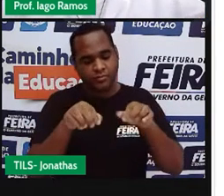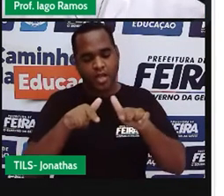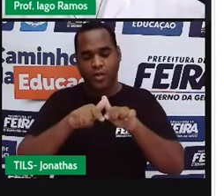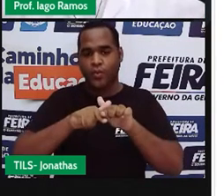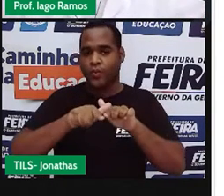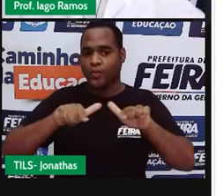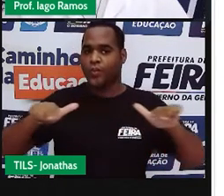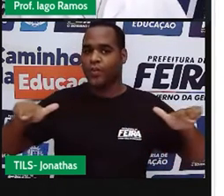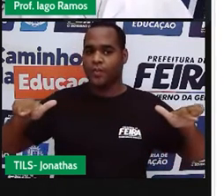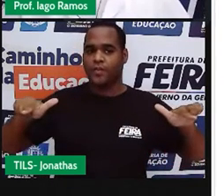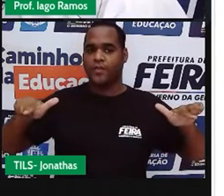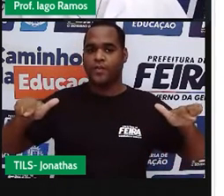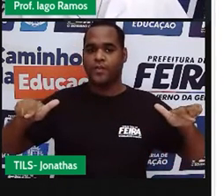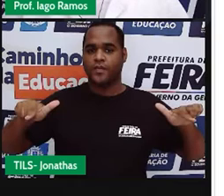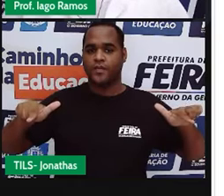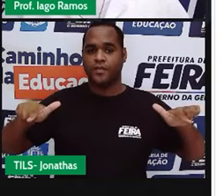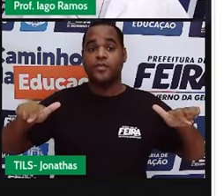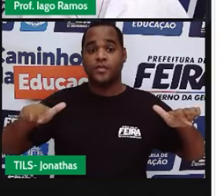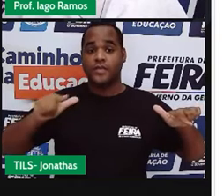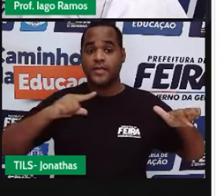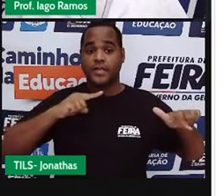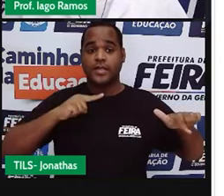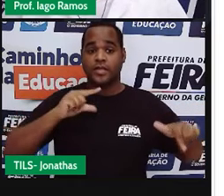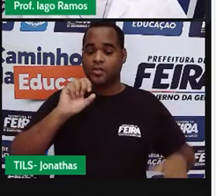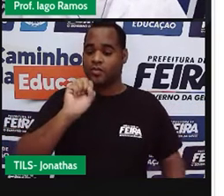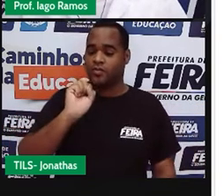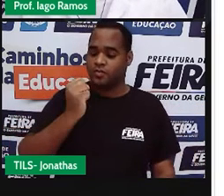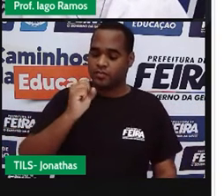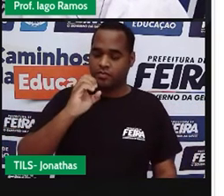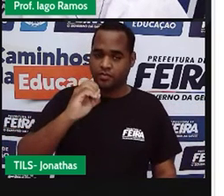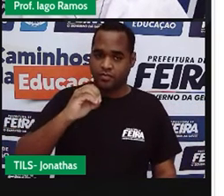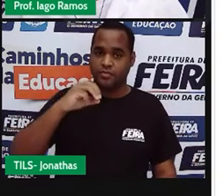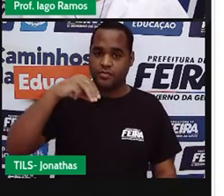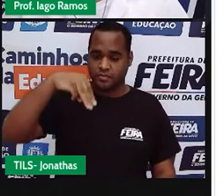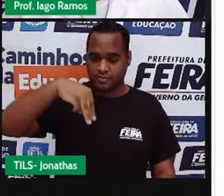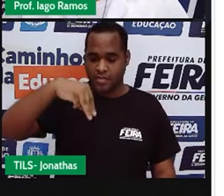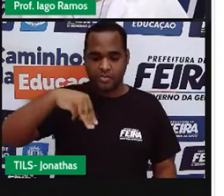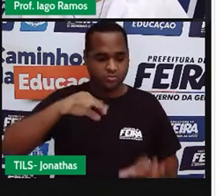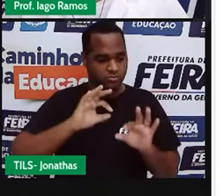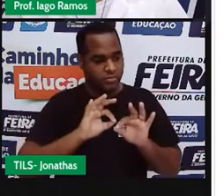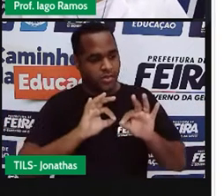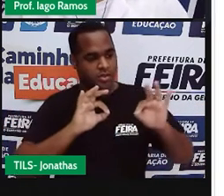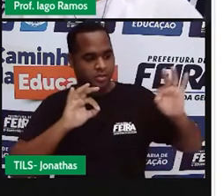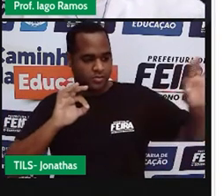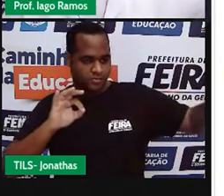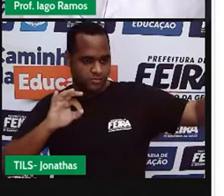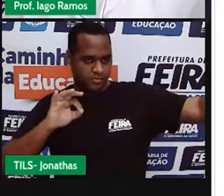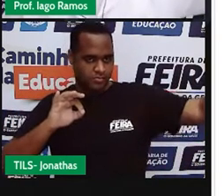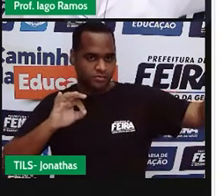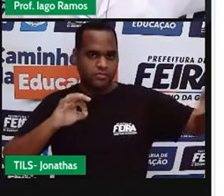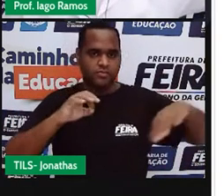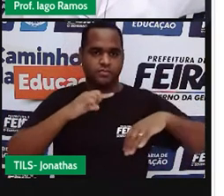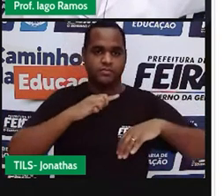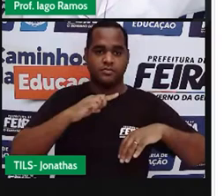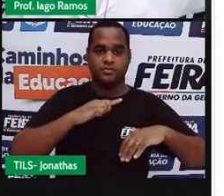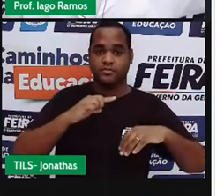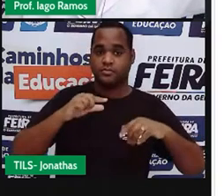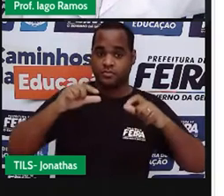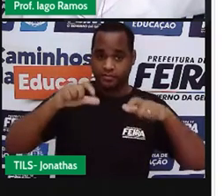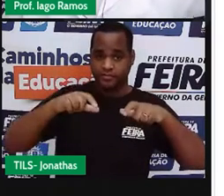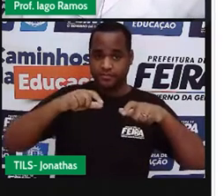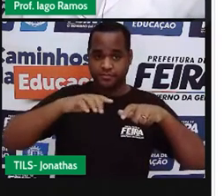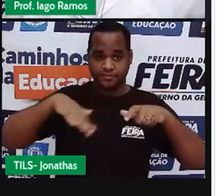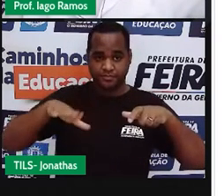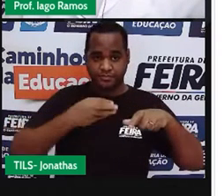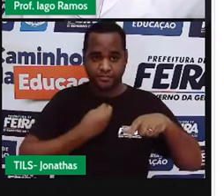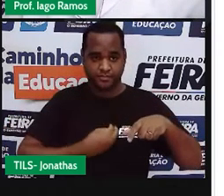com 80 metros de distância entre elas. O que é que isso significa? Uma casa está